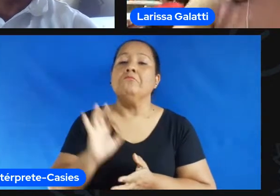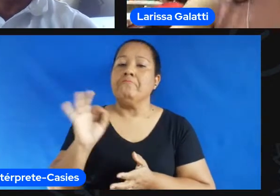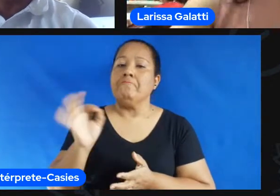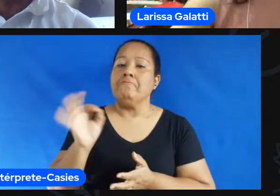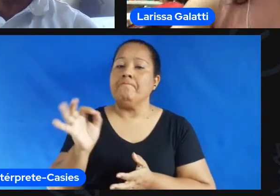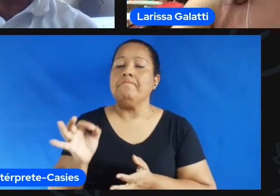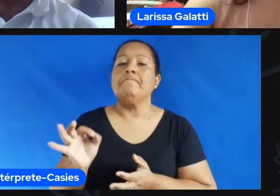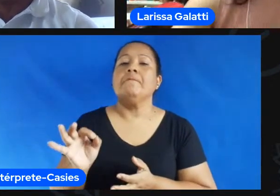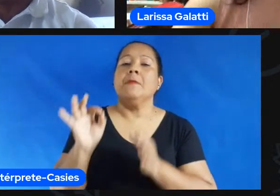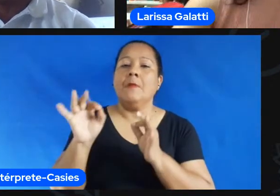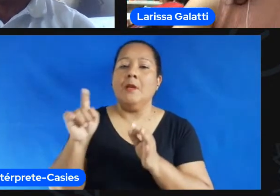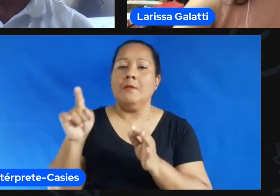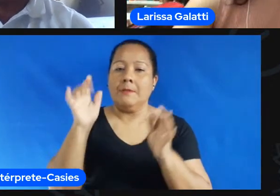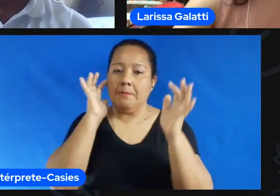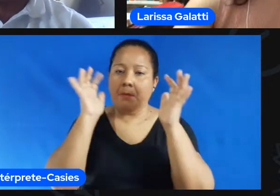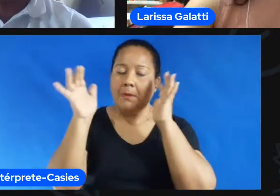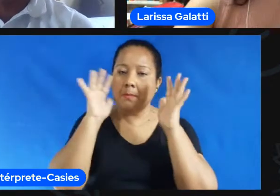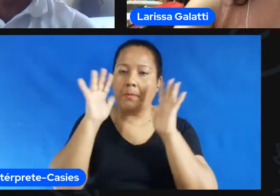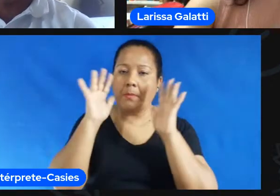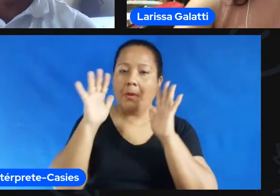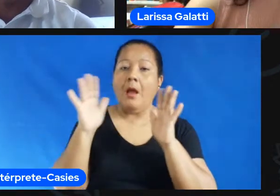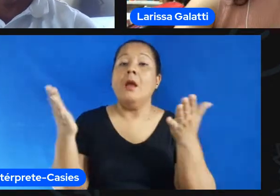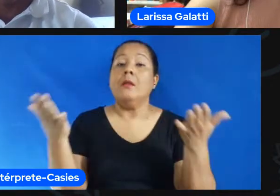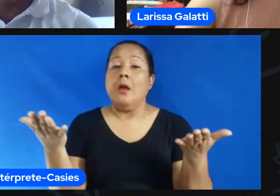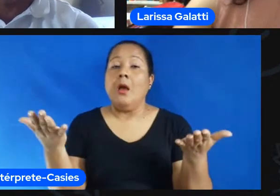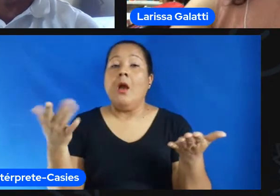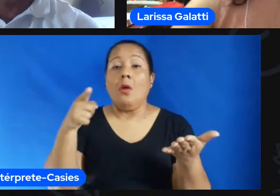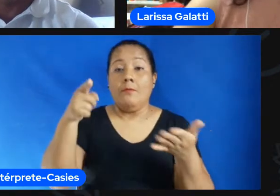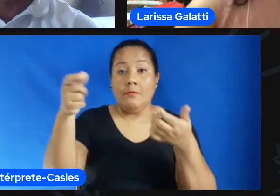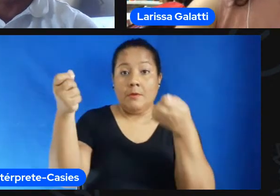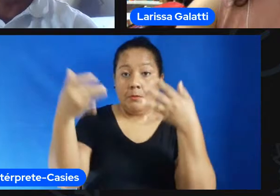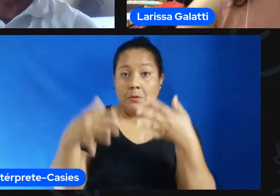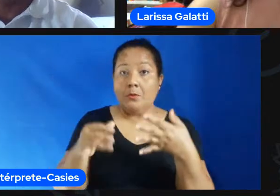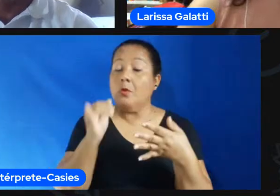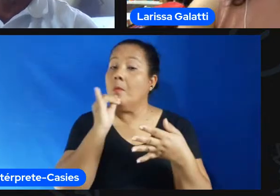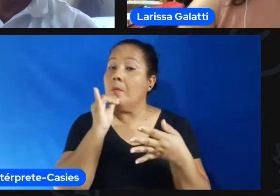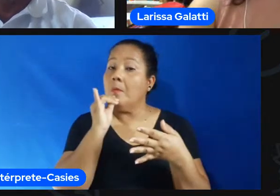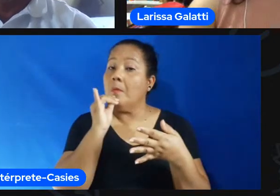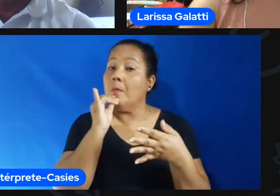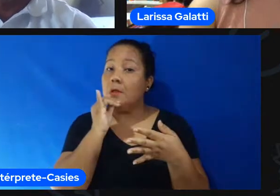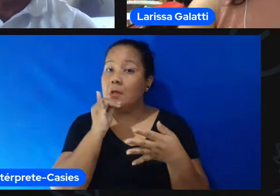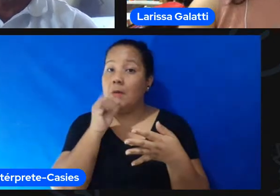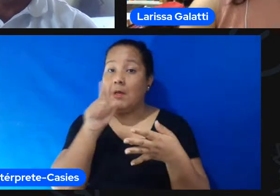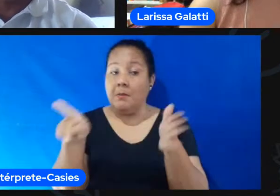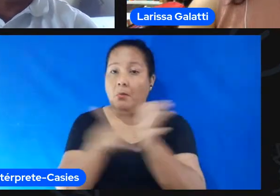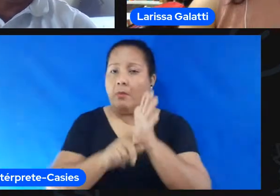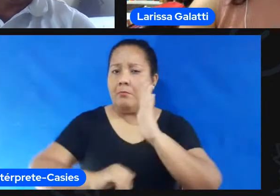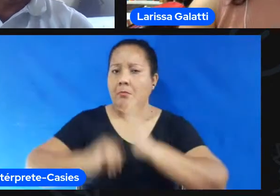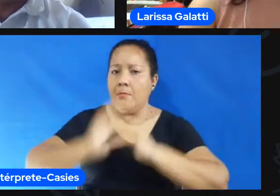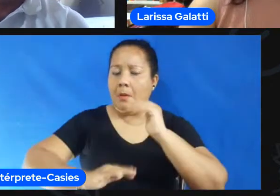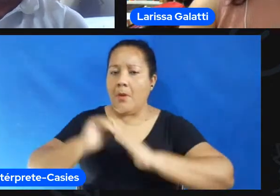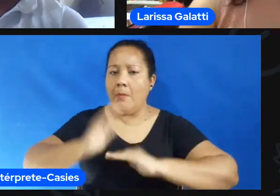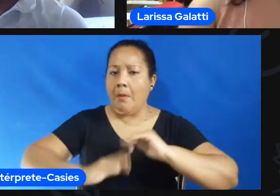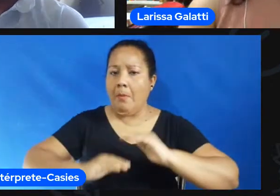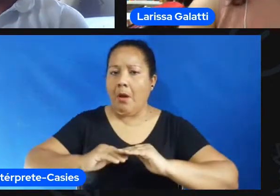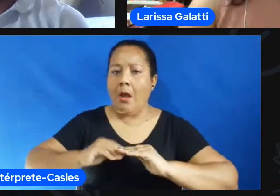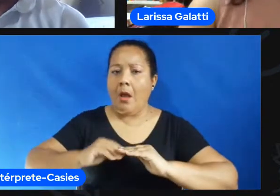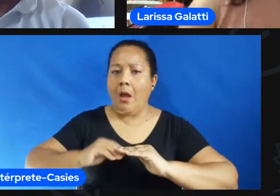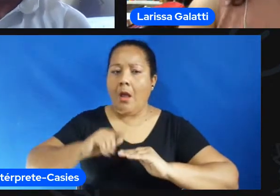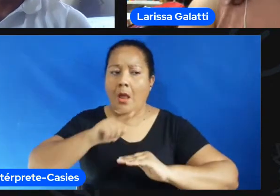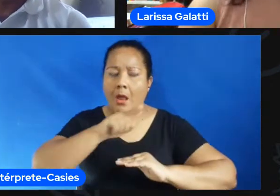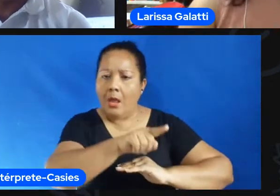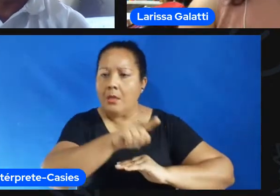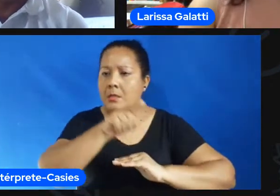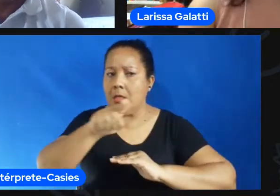raciocínio eu fiquei muito feliz quando você trouxe justamente o conceito de treinador né com muita né nós somos treinadores sou